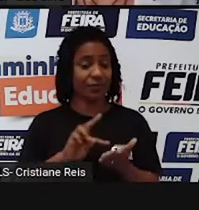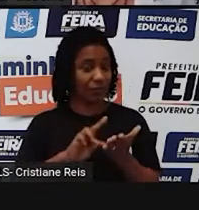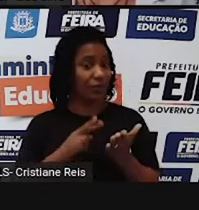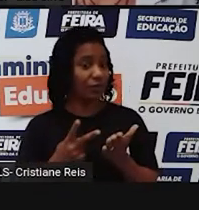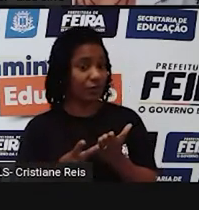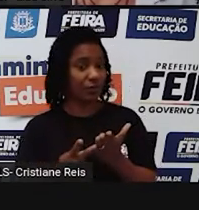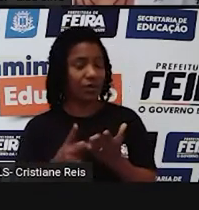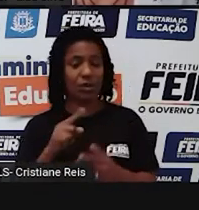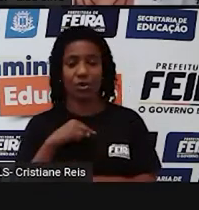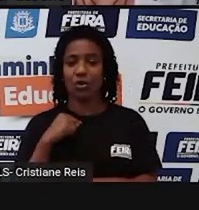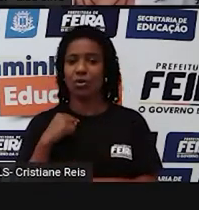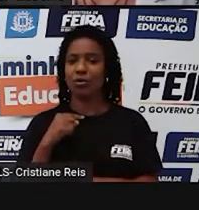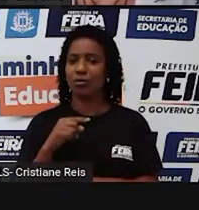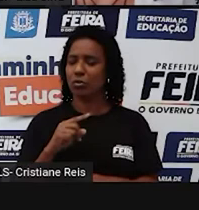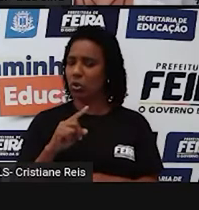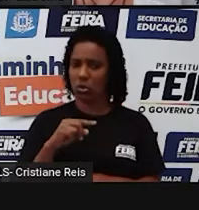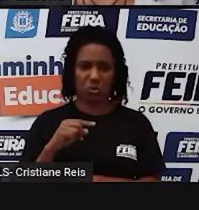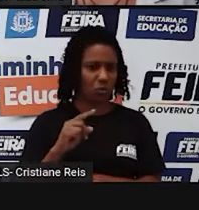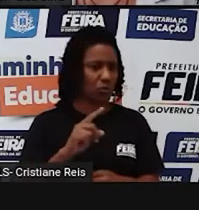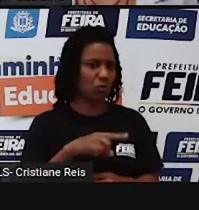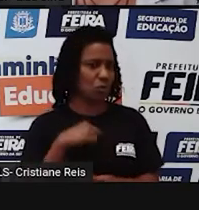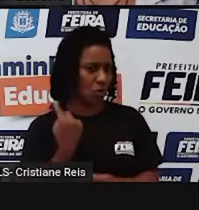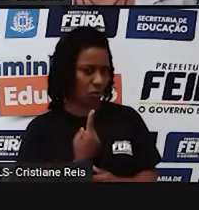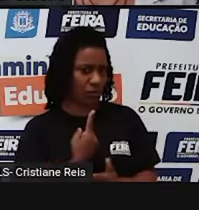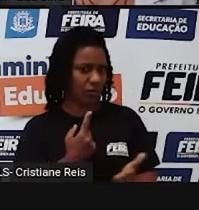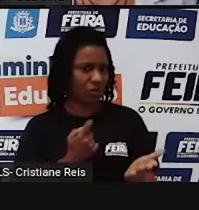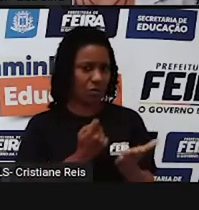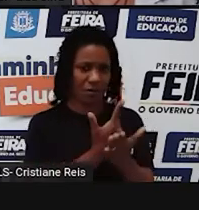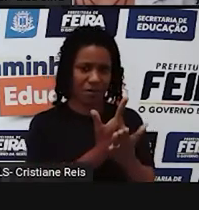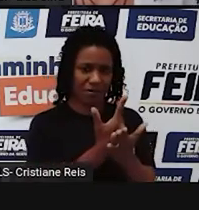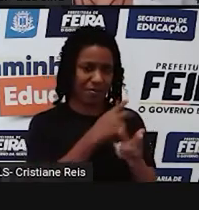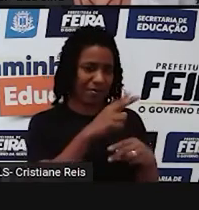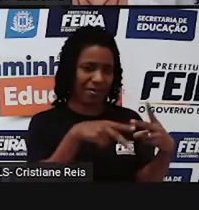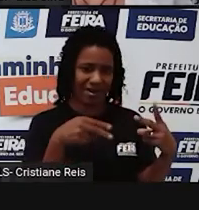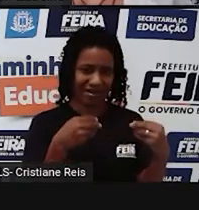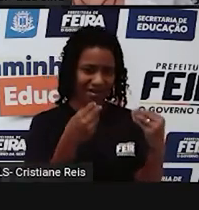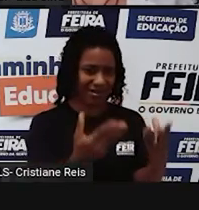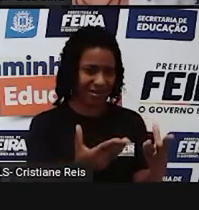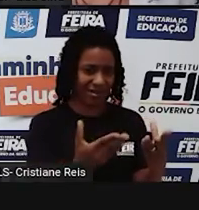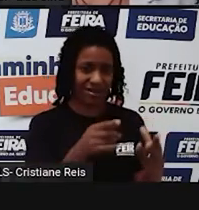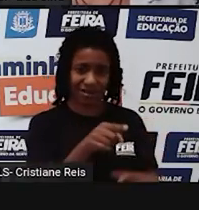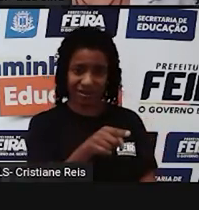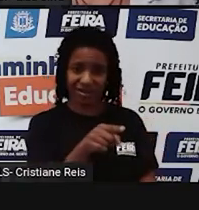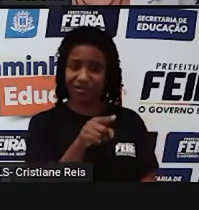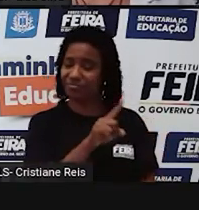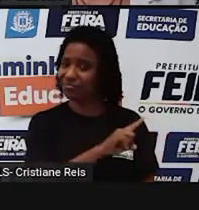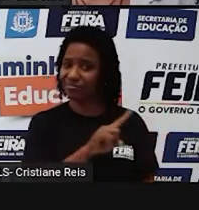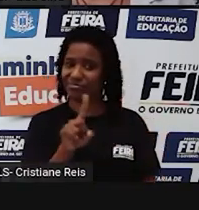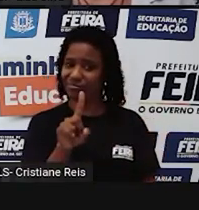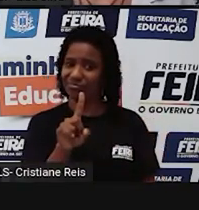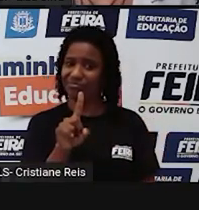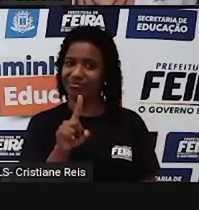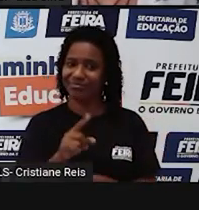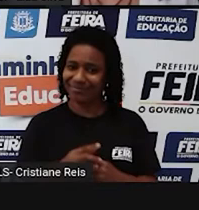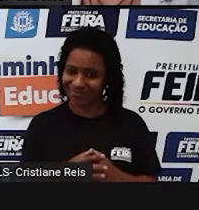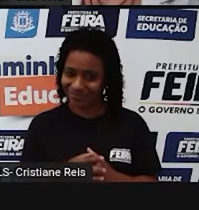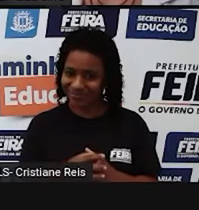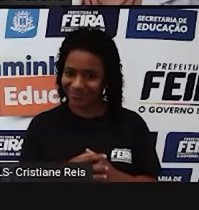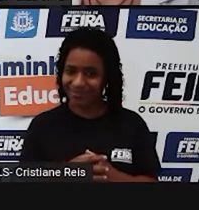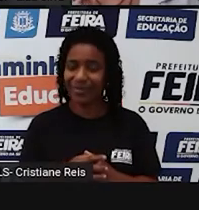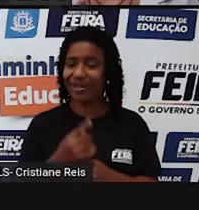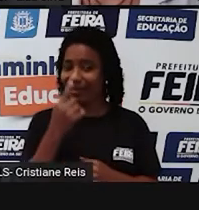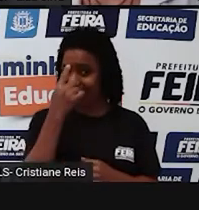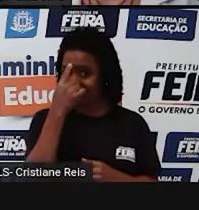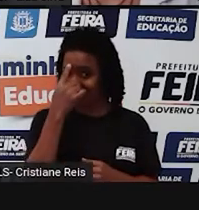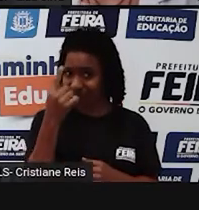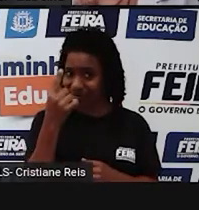nós não adquirimos um presente para você. E neste caso aqui da pergunta, relembrando,